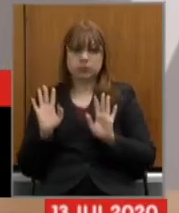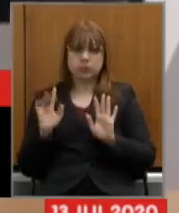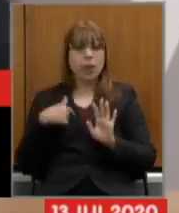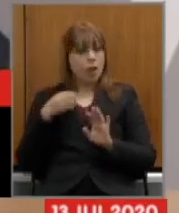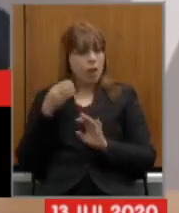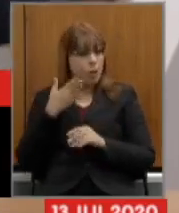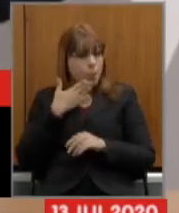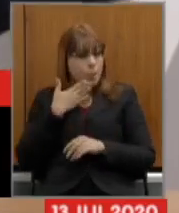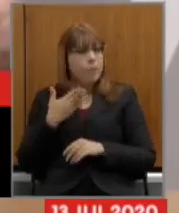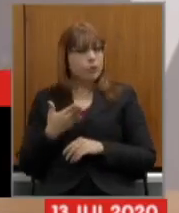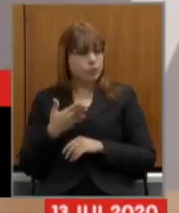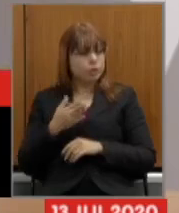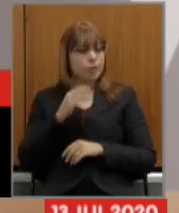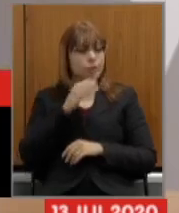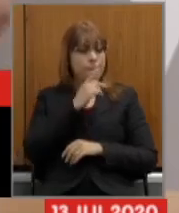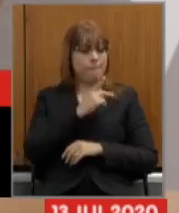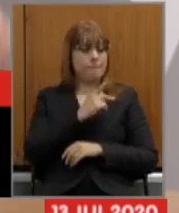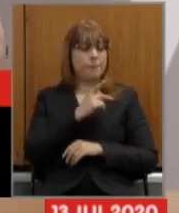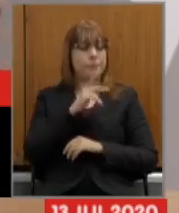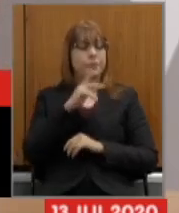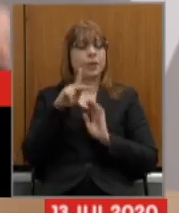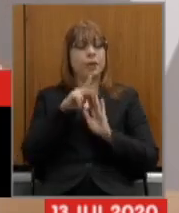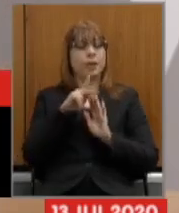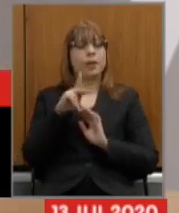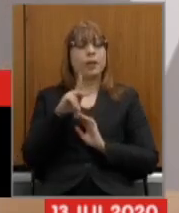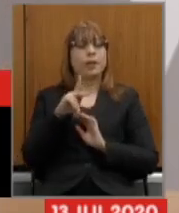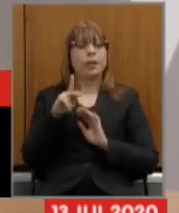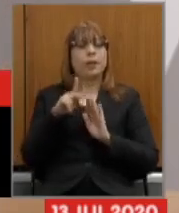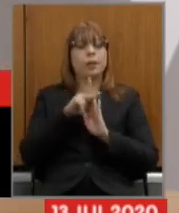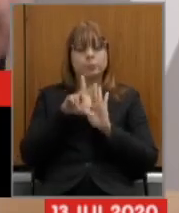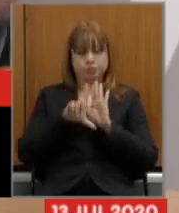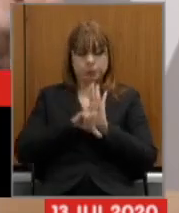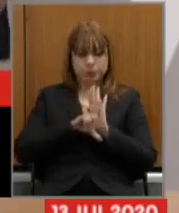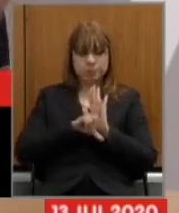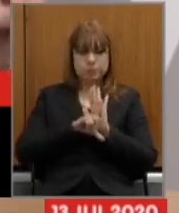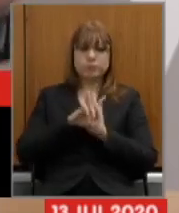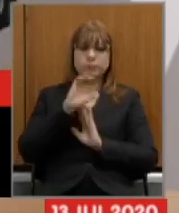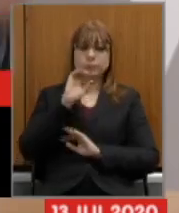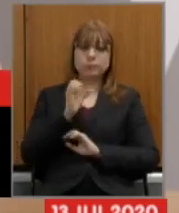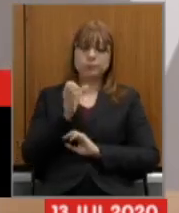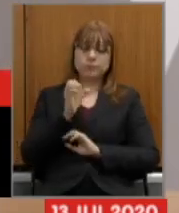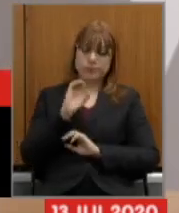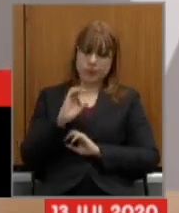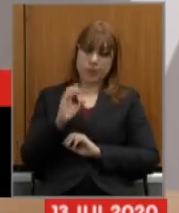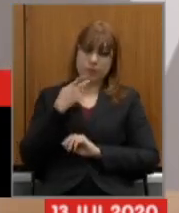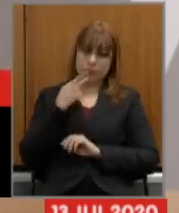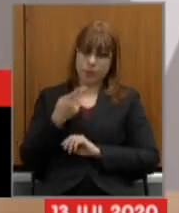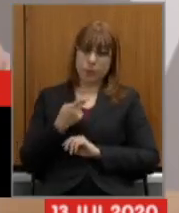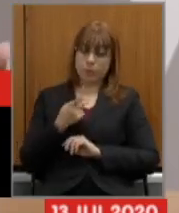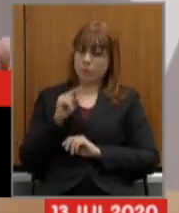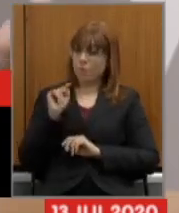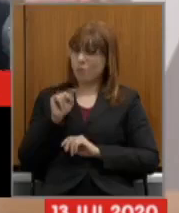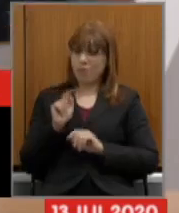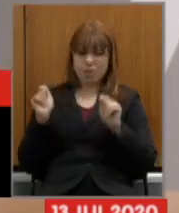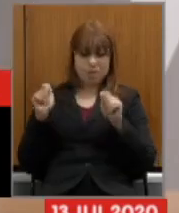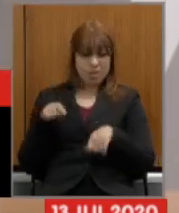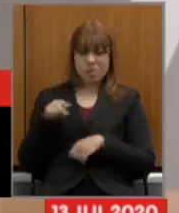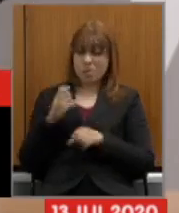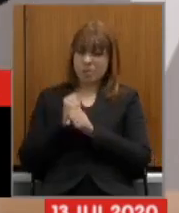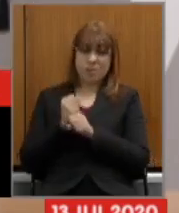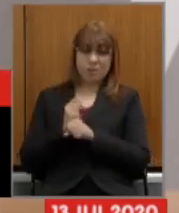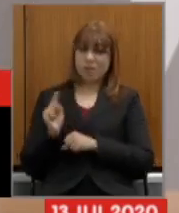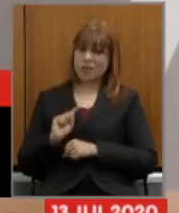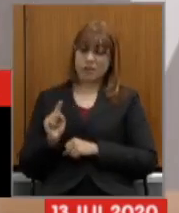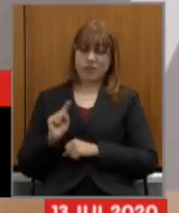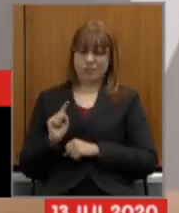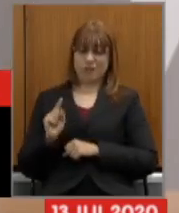fazer análise do PLC a resposta que eu obtive secretário que ele não teria condições porque o que